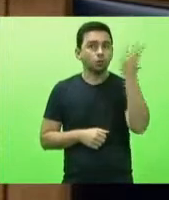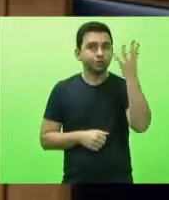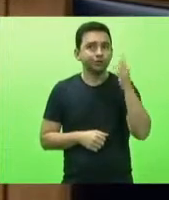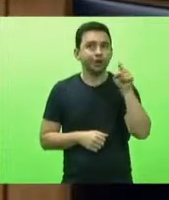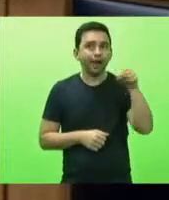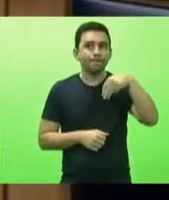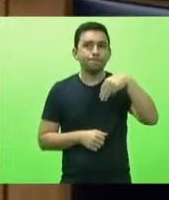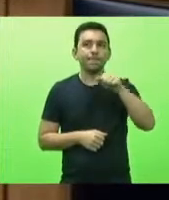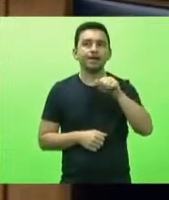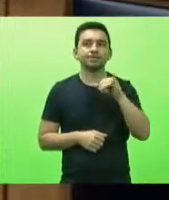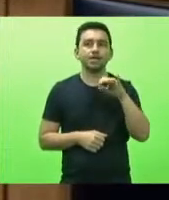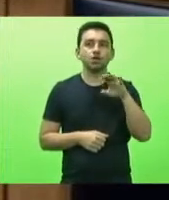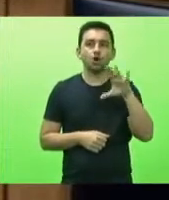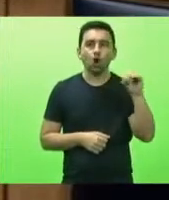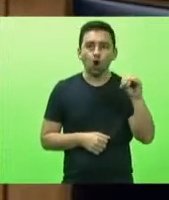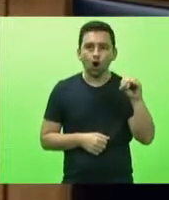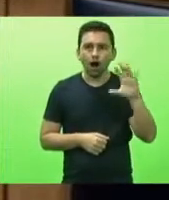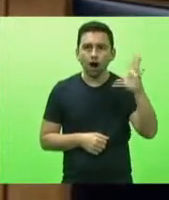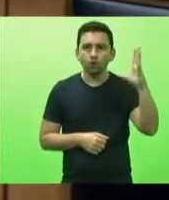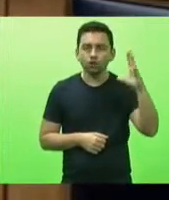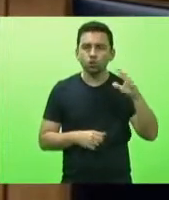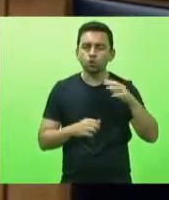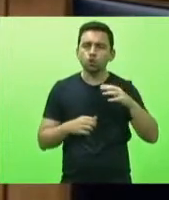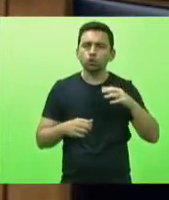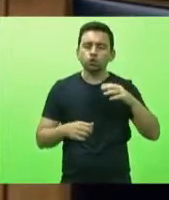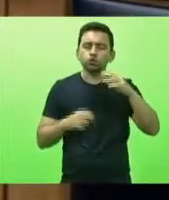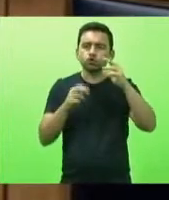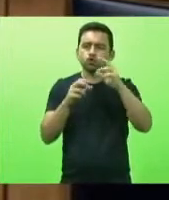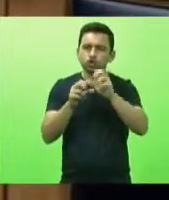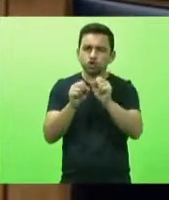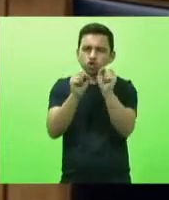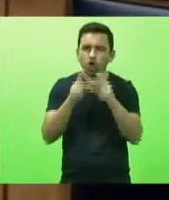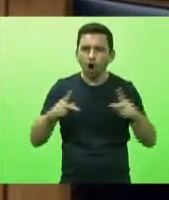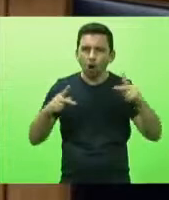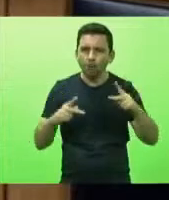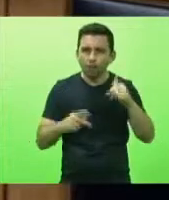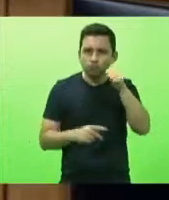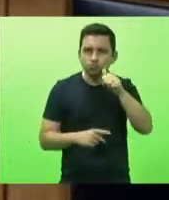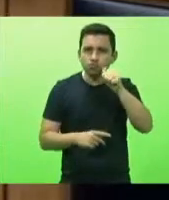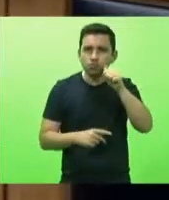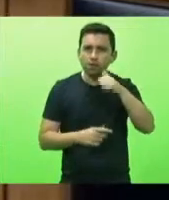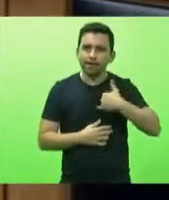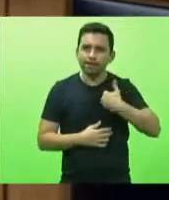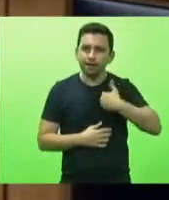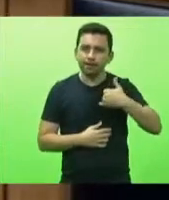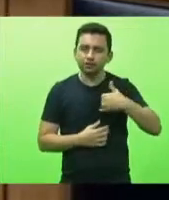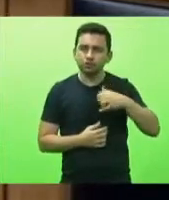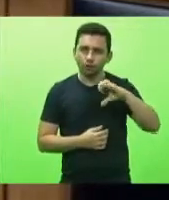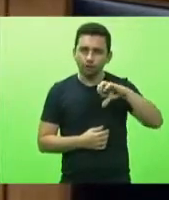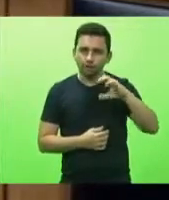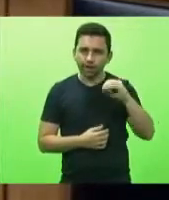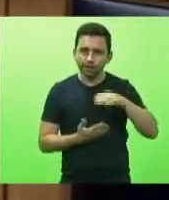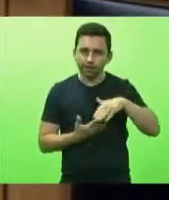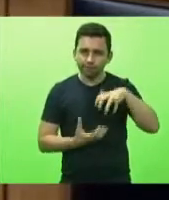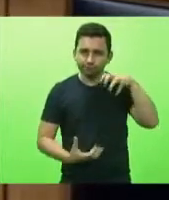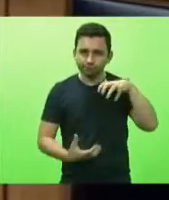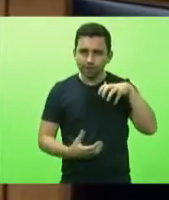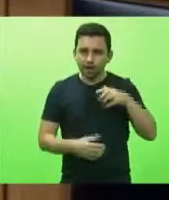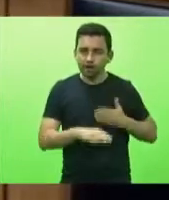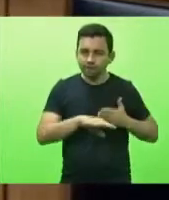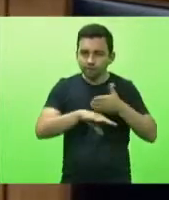Maceió num drive-thru num shopping onde uma senhora de mais de 90 anos foi ao drive